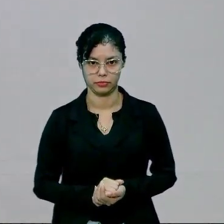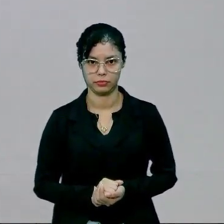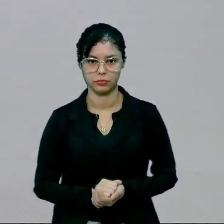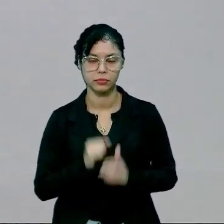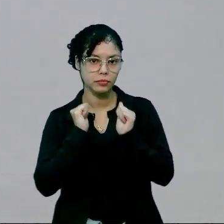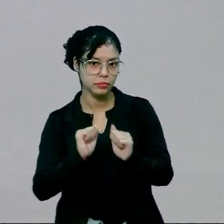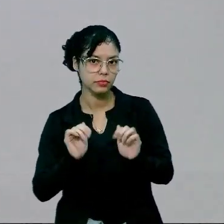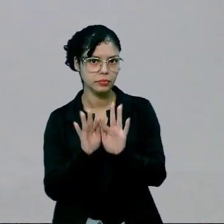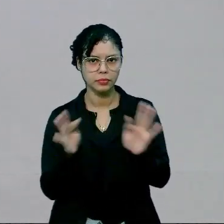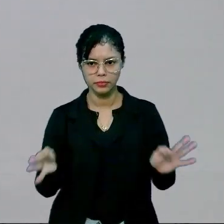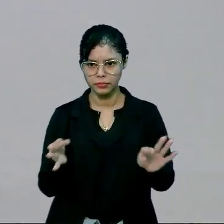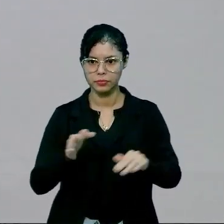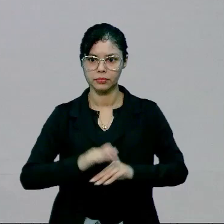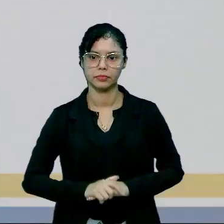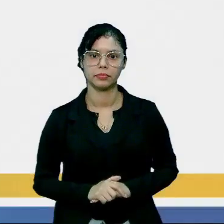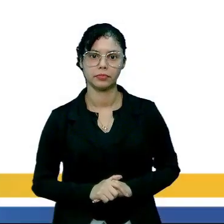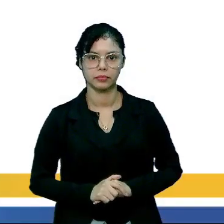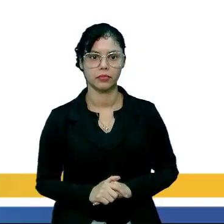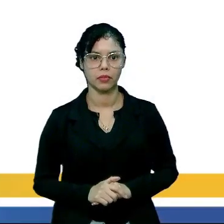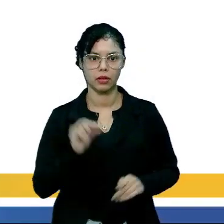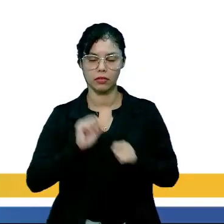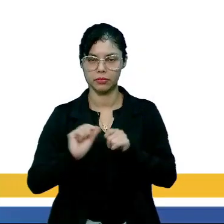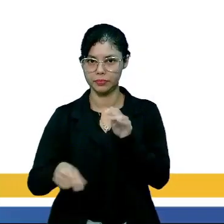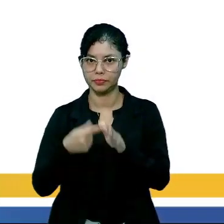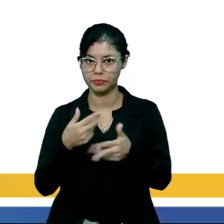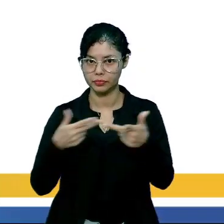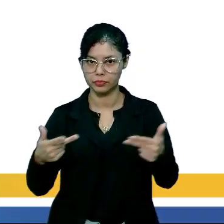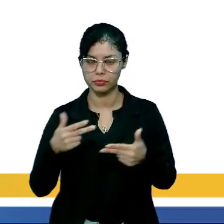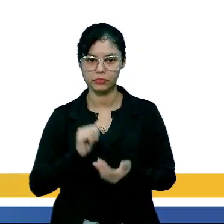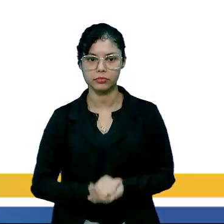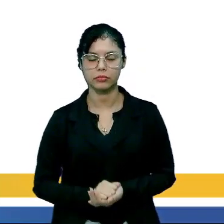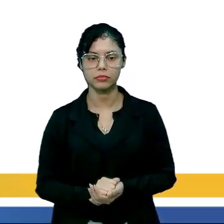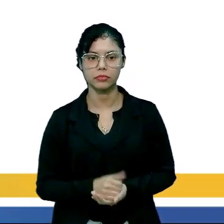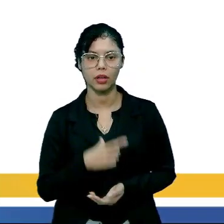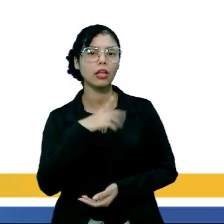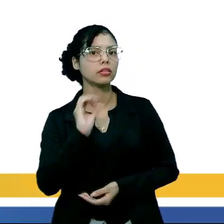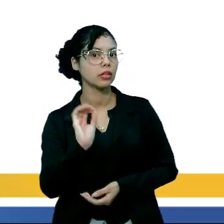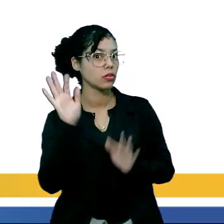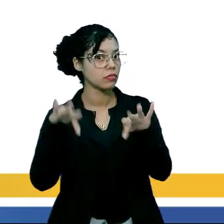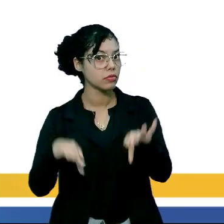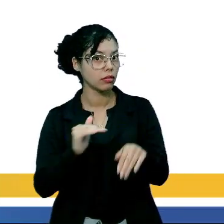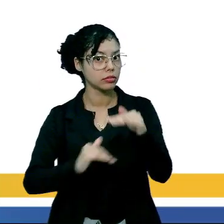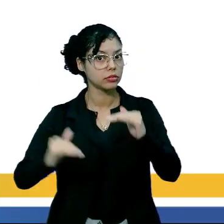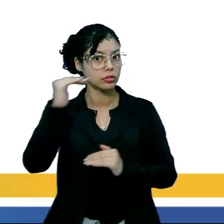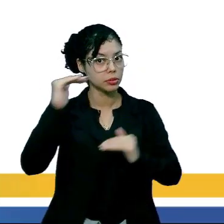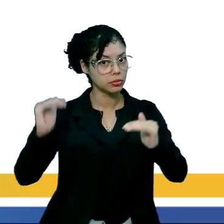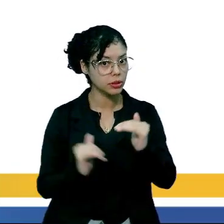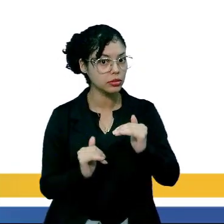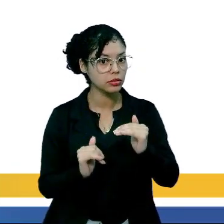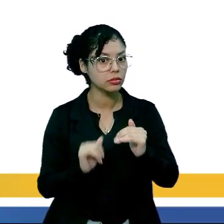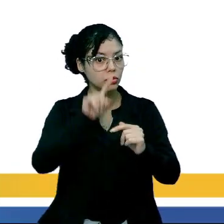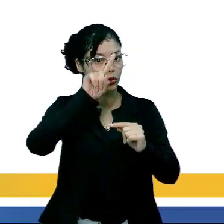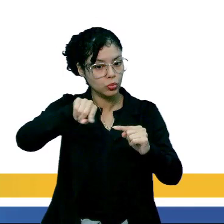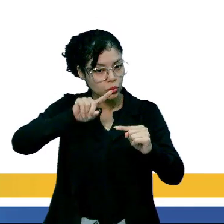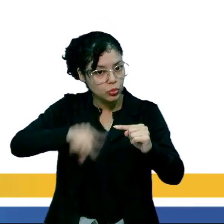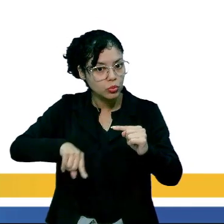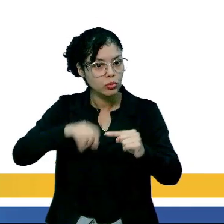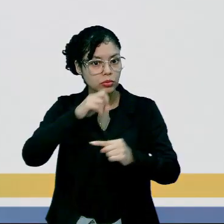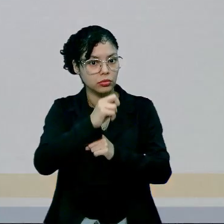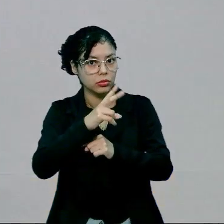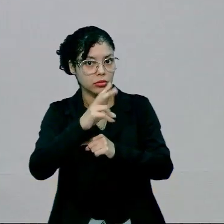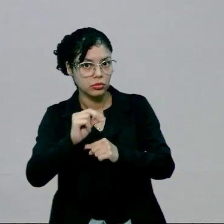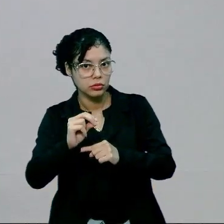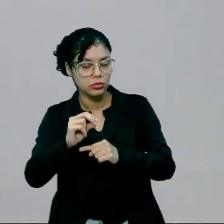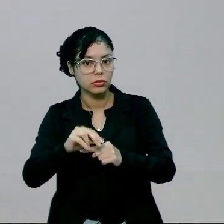Pode ser muito simples. Vamos fazer a primeira coisa. Tem zero no final, em cima e embaixo? Elimina o zero, certo?